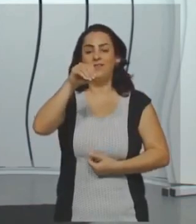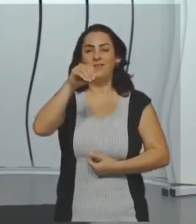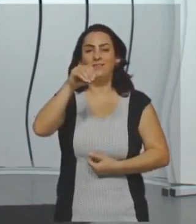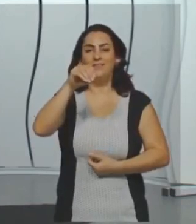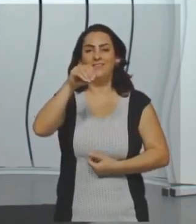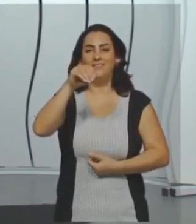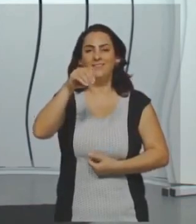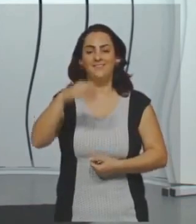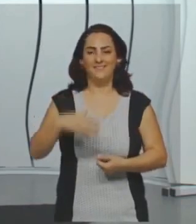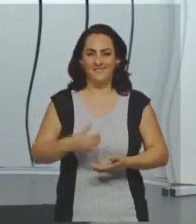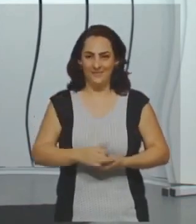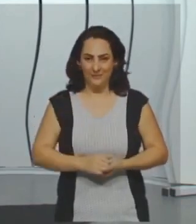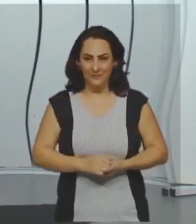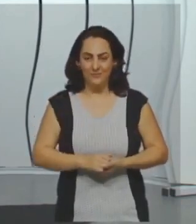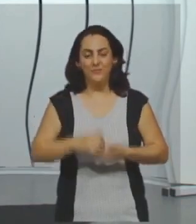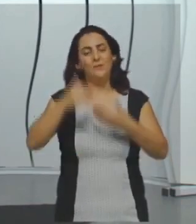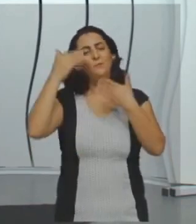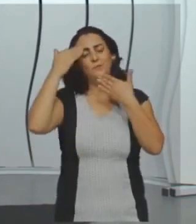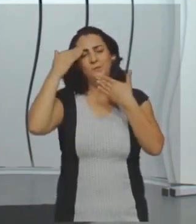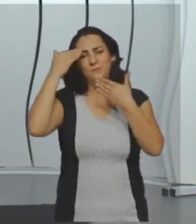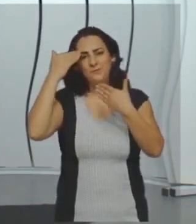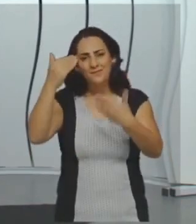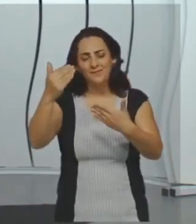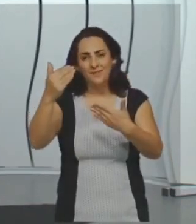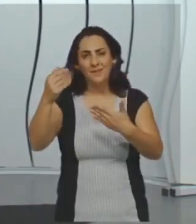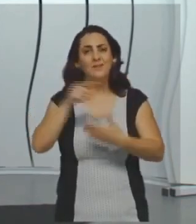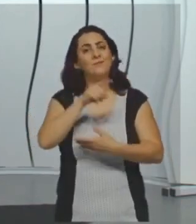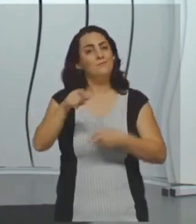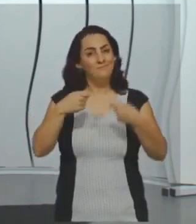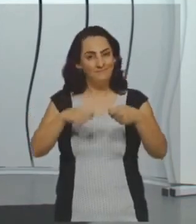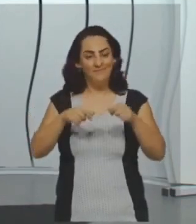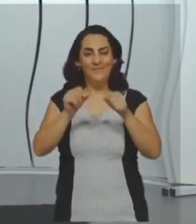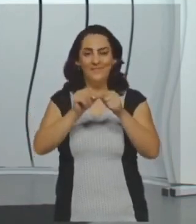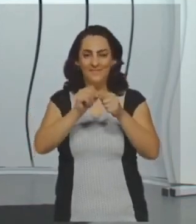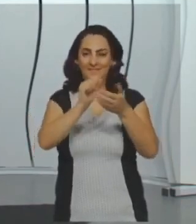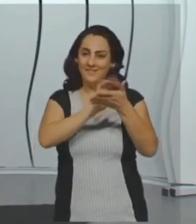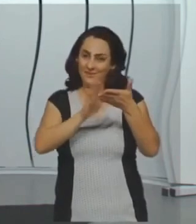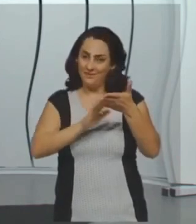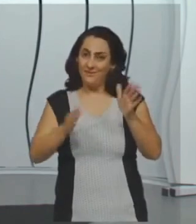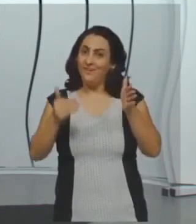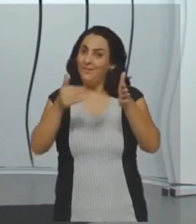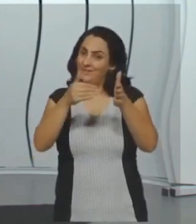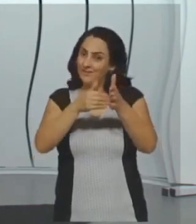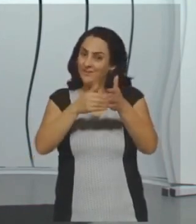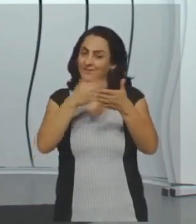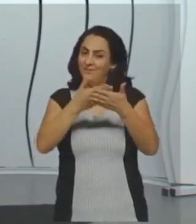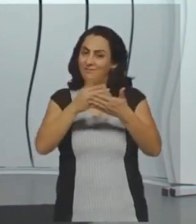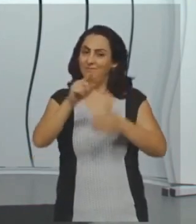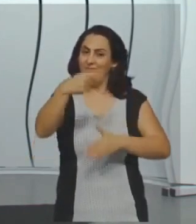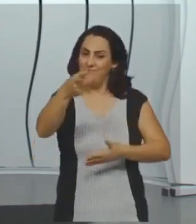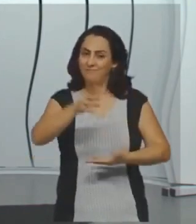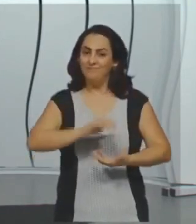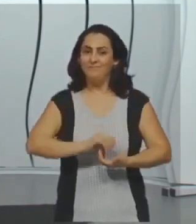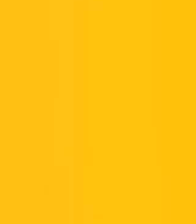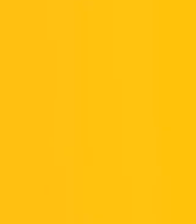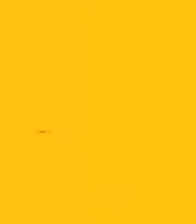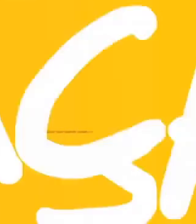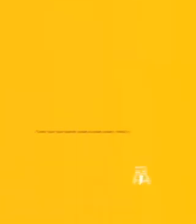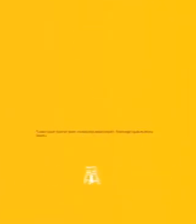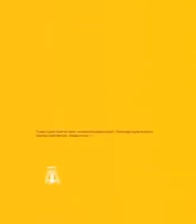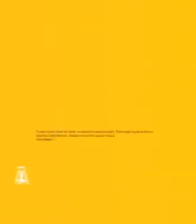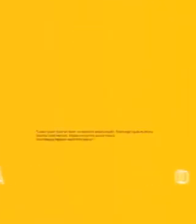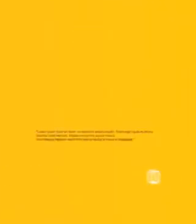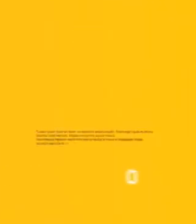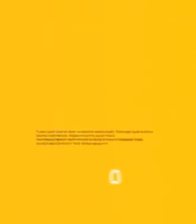Então, quanto que vale esse Y? 40 graus. Gente, muito obrigada, né? Caprichem nos exercícios.